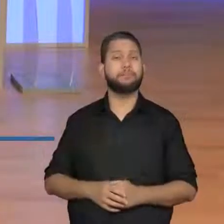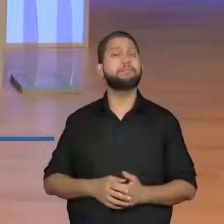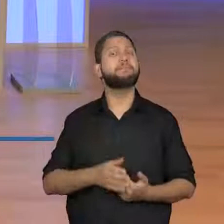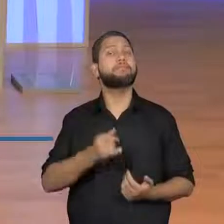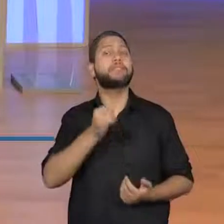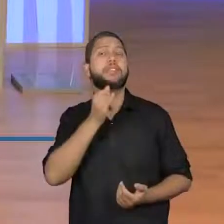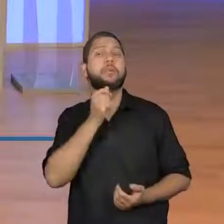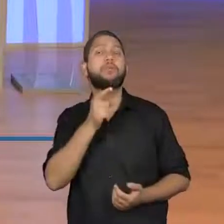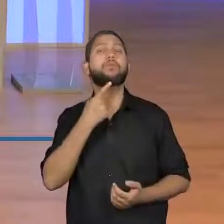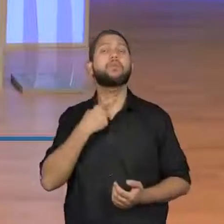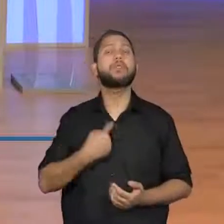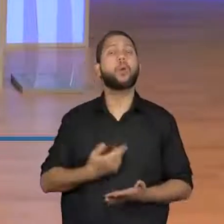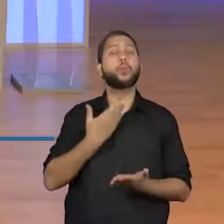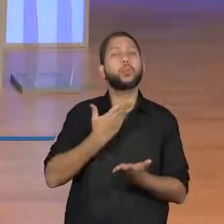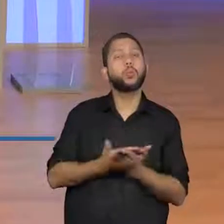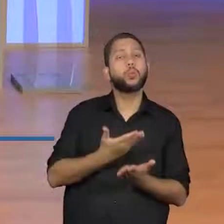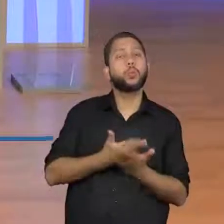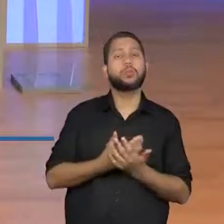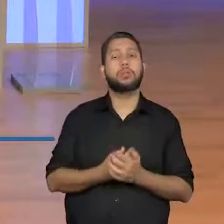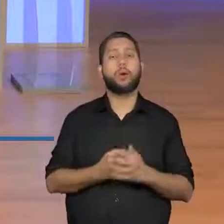um ambiente mais silencioso?